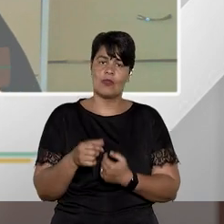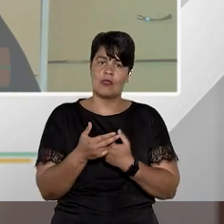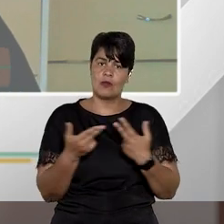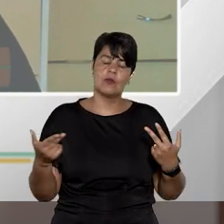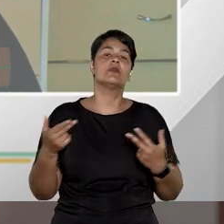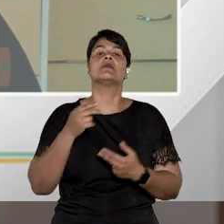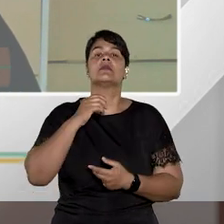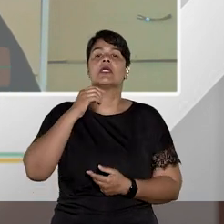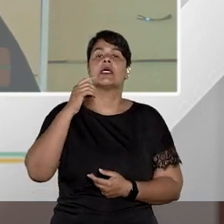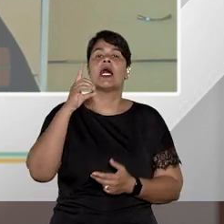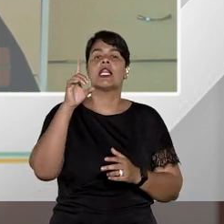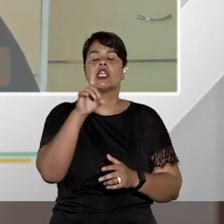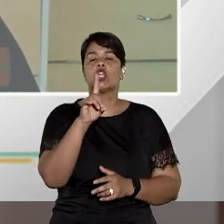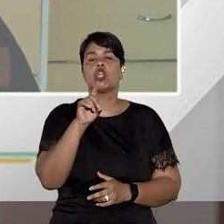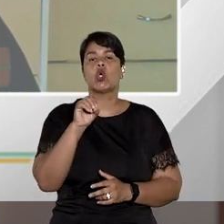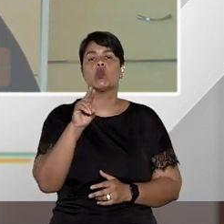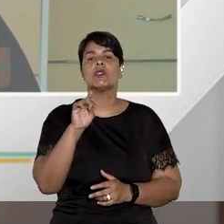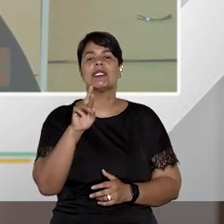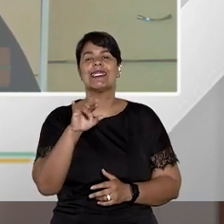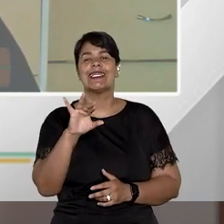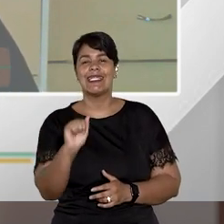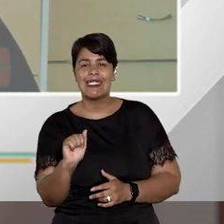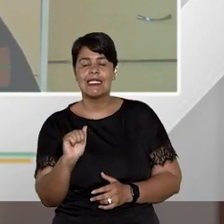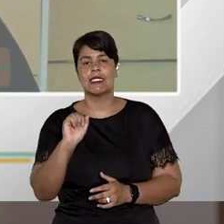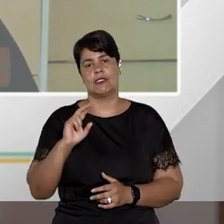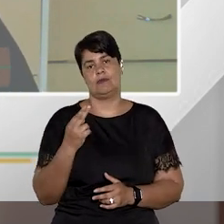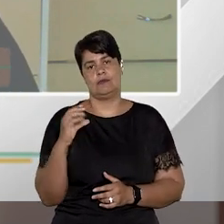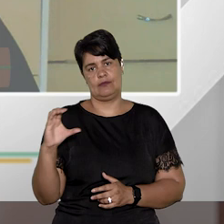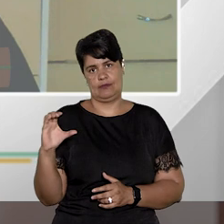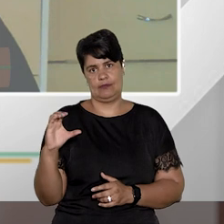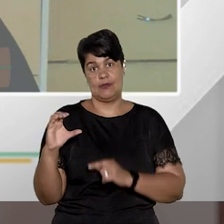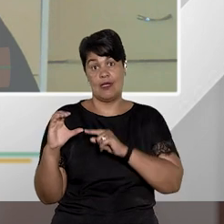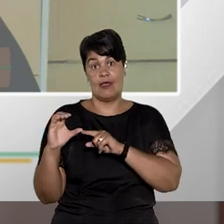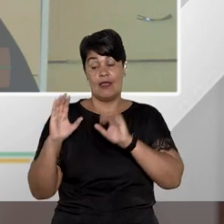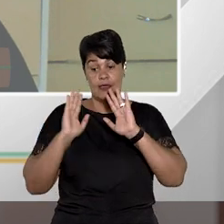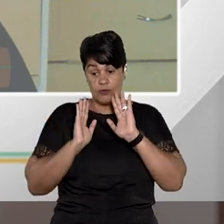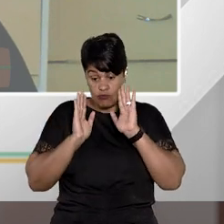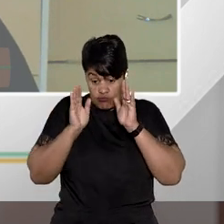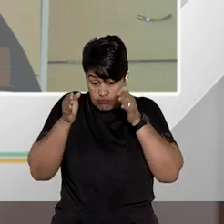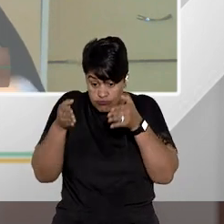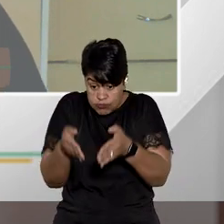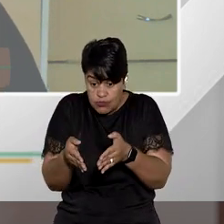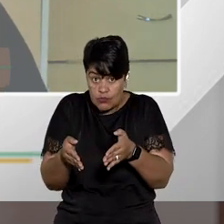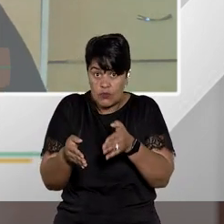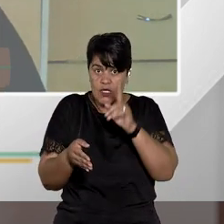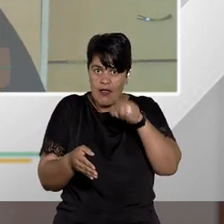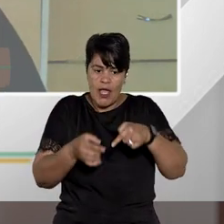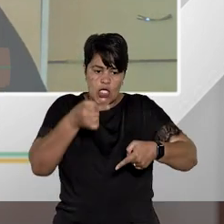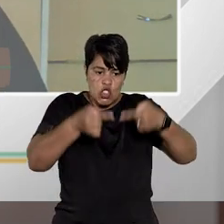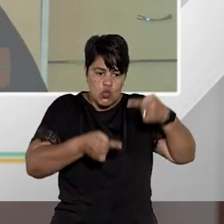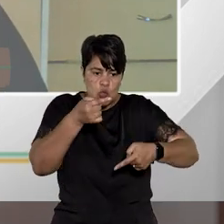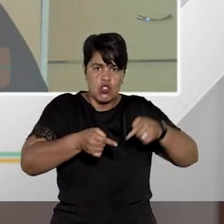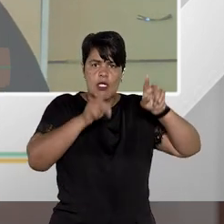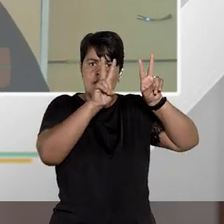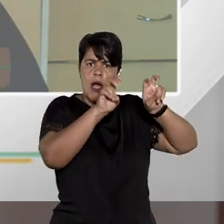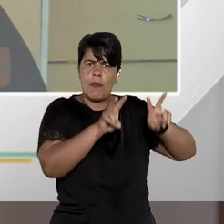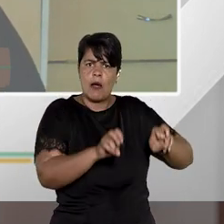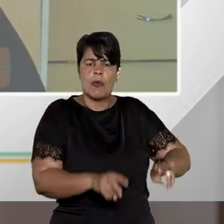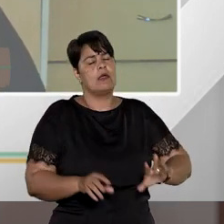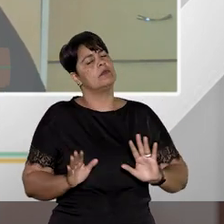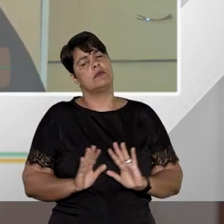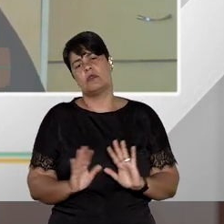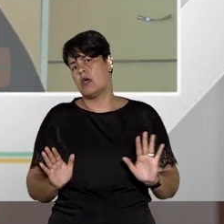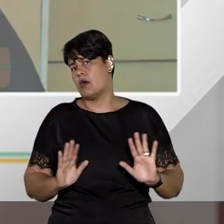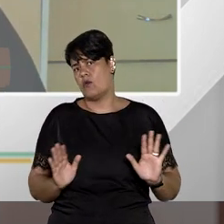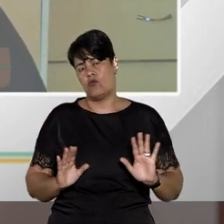doutrina brasileira do habeas corpus ou seja o habeas corpus ele é restrito ele não é para discutir qualquer coisa ele é